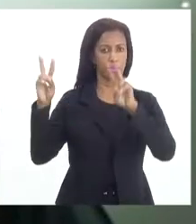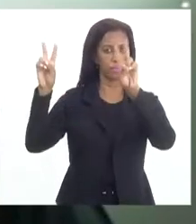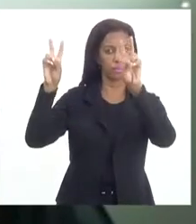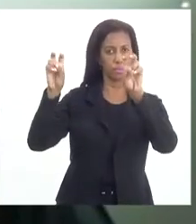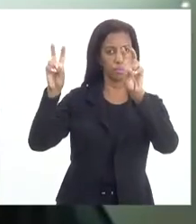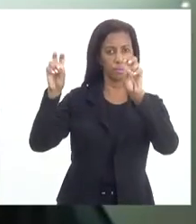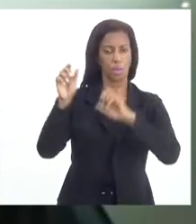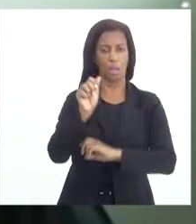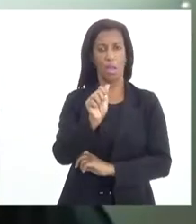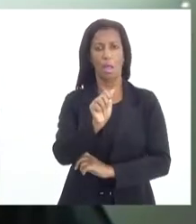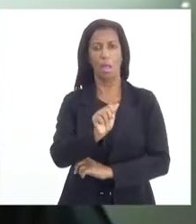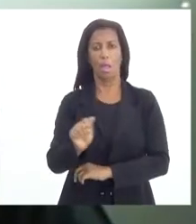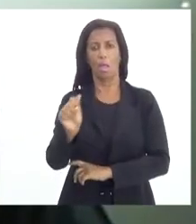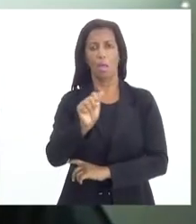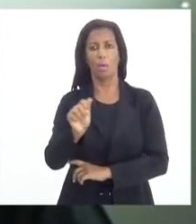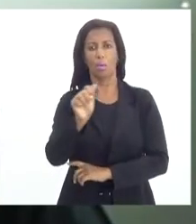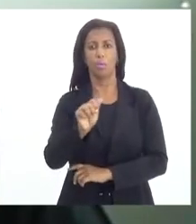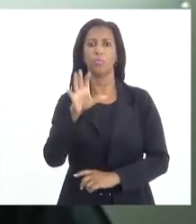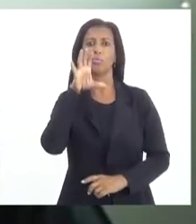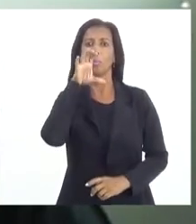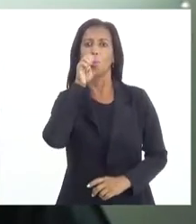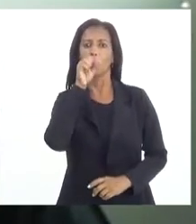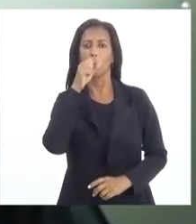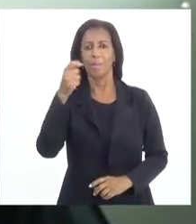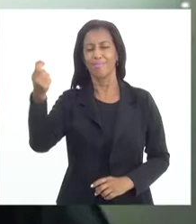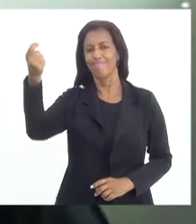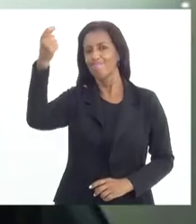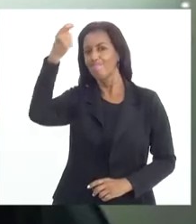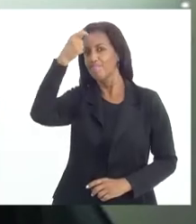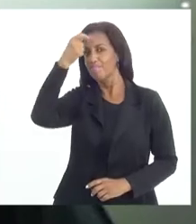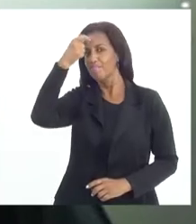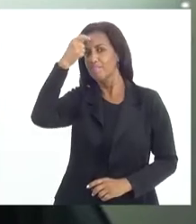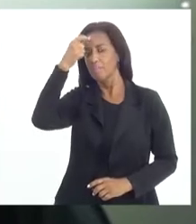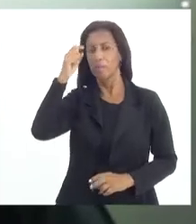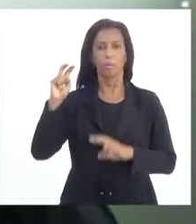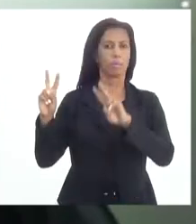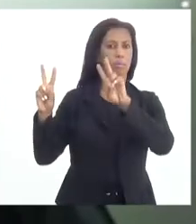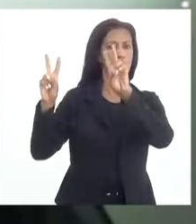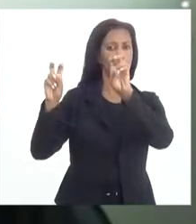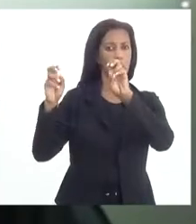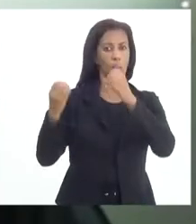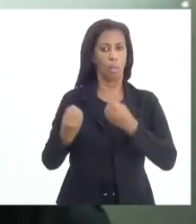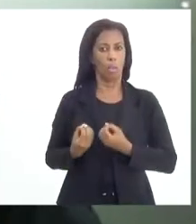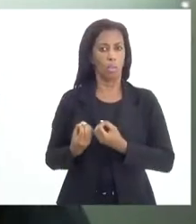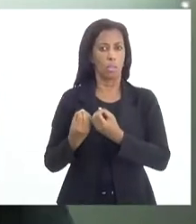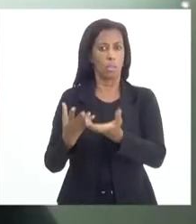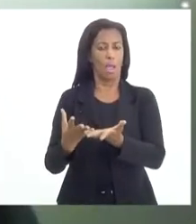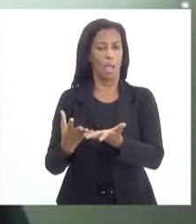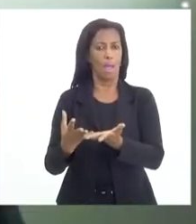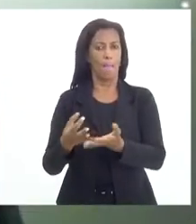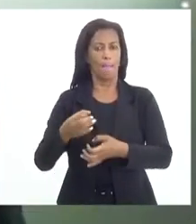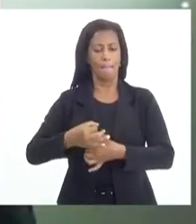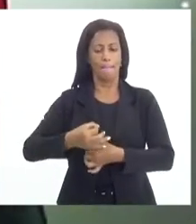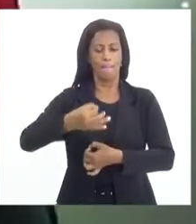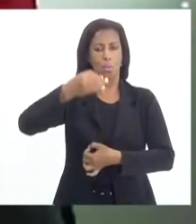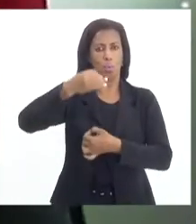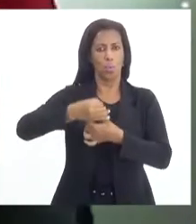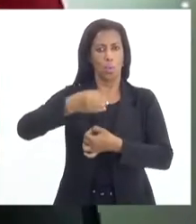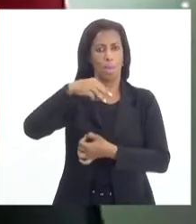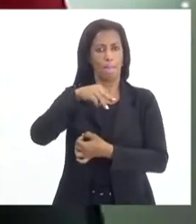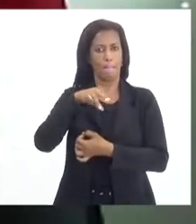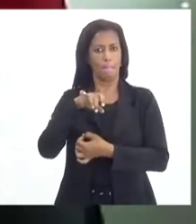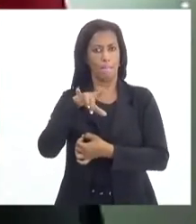Augusto Laranja, mobilização e conscientização sobre a doação de medula óssea no Rio de Janeiro.